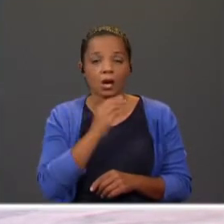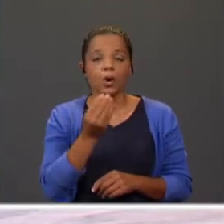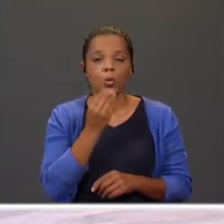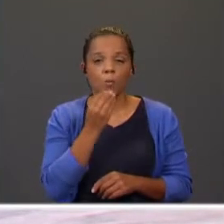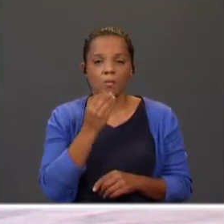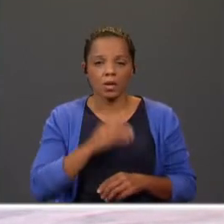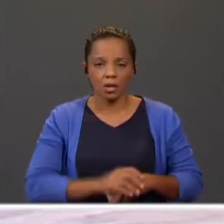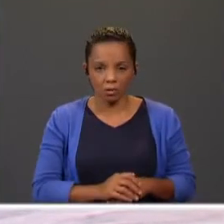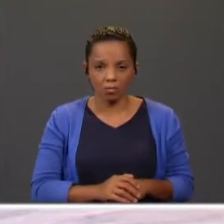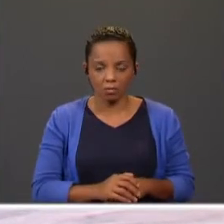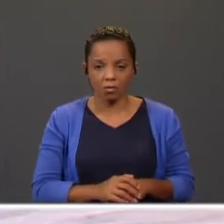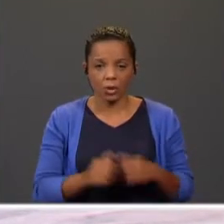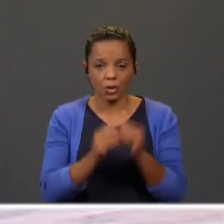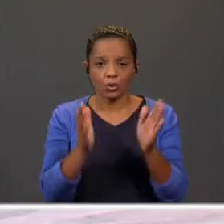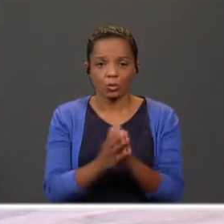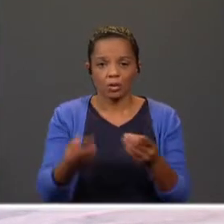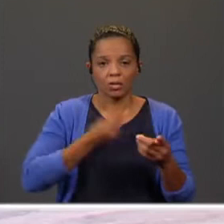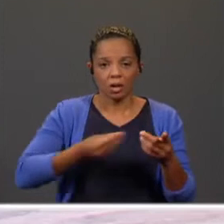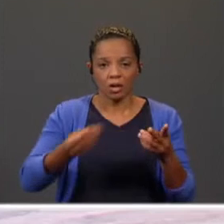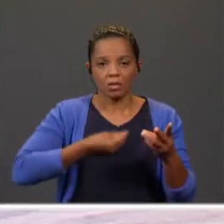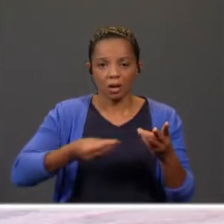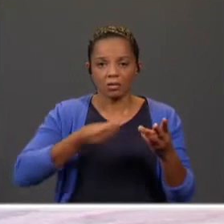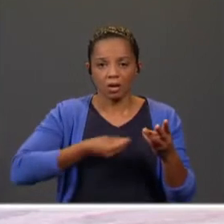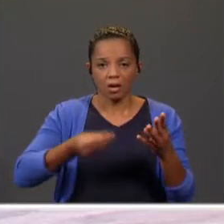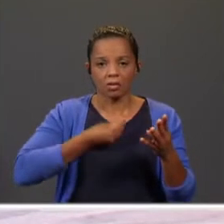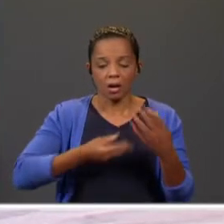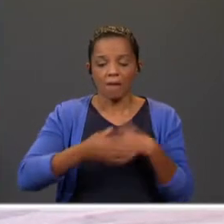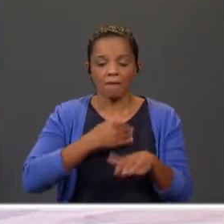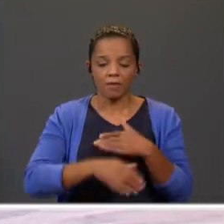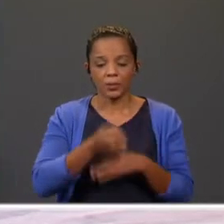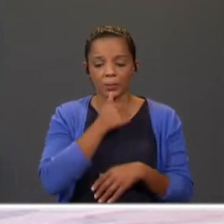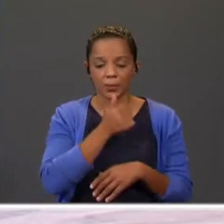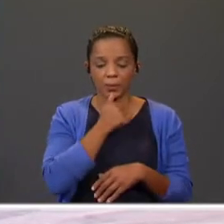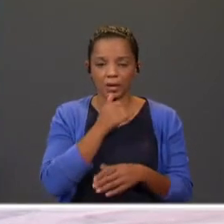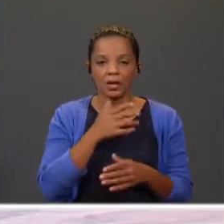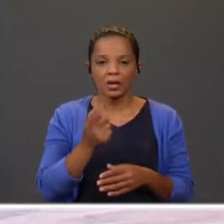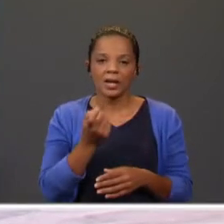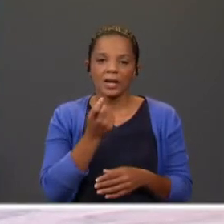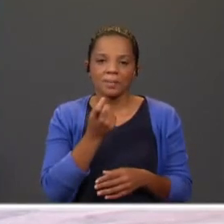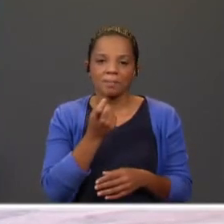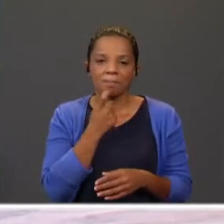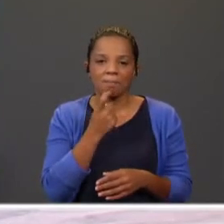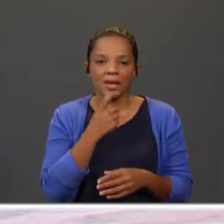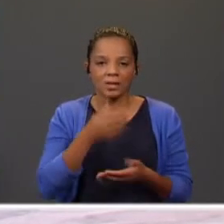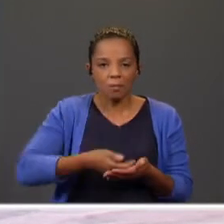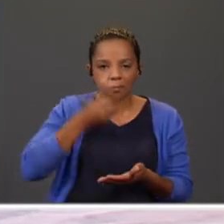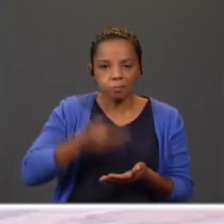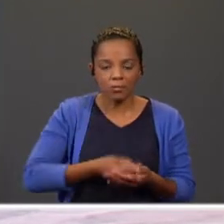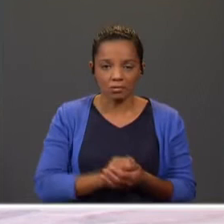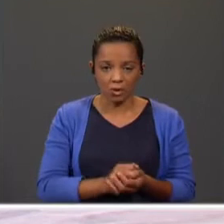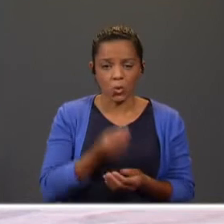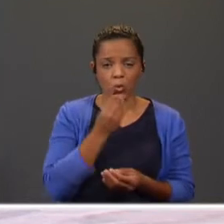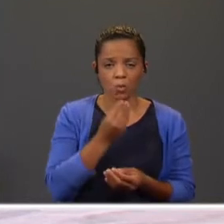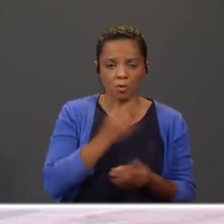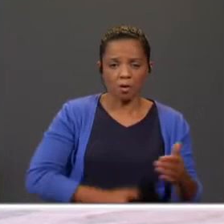quê? Que lhe dessem tudo. Acabou por fazer uma coisa ao seu gosto, que era o caldo da pedra, levou-se ao melhor, as